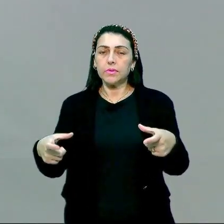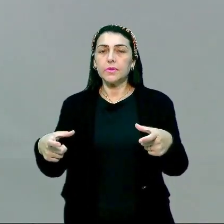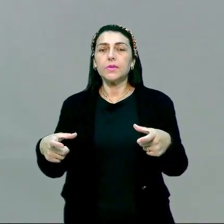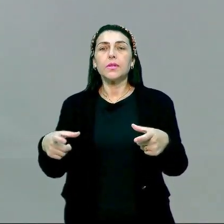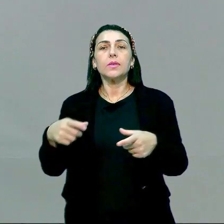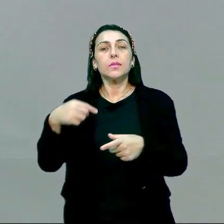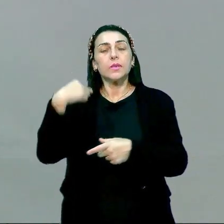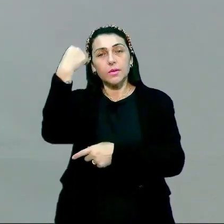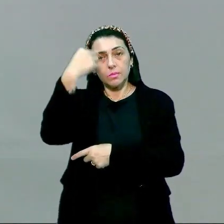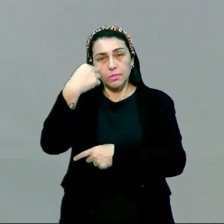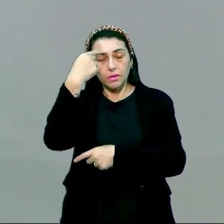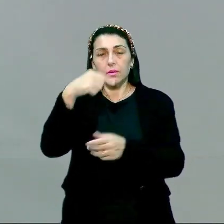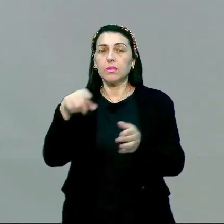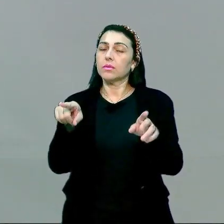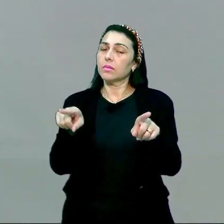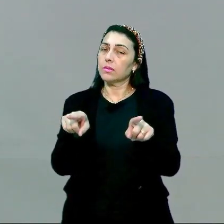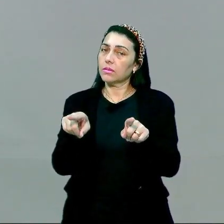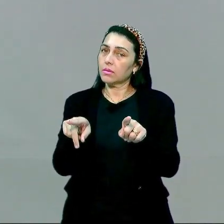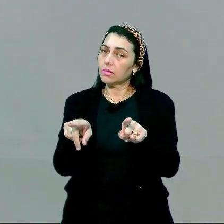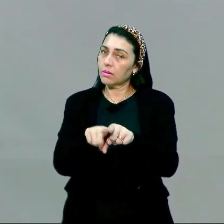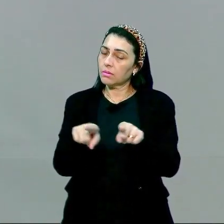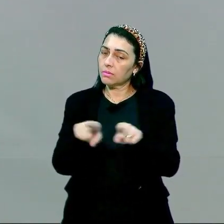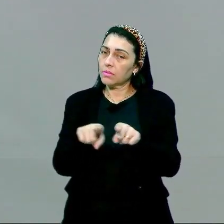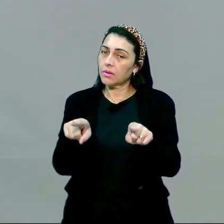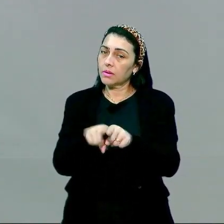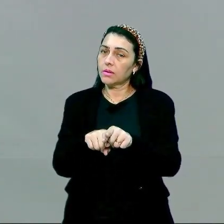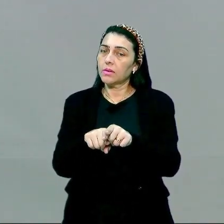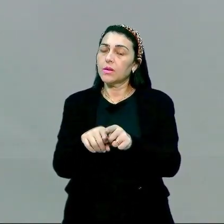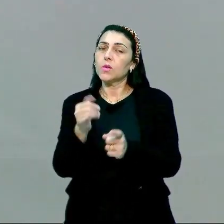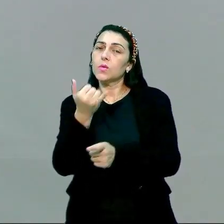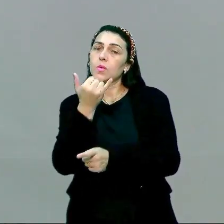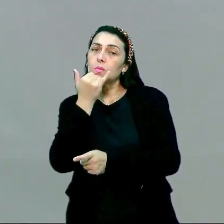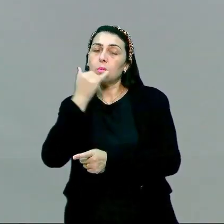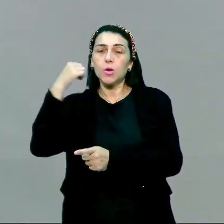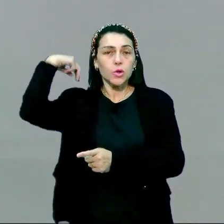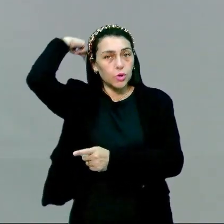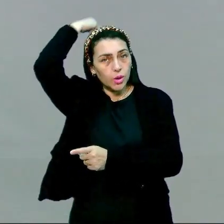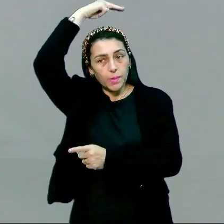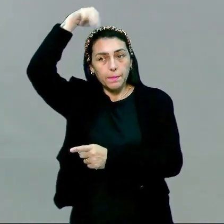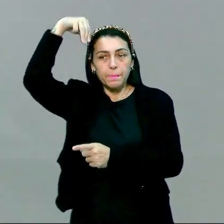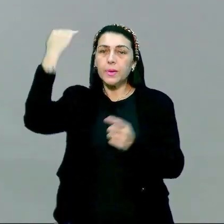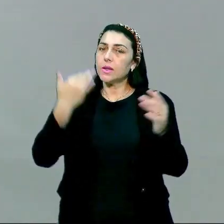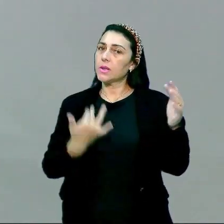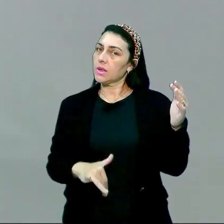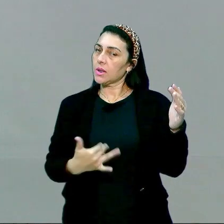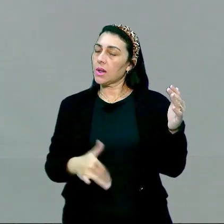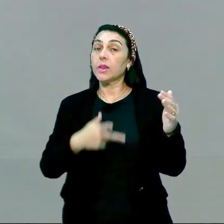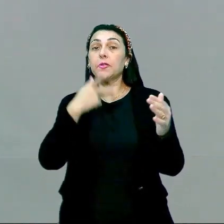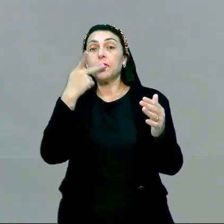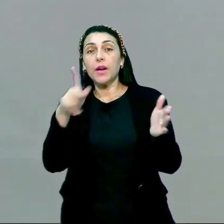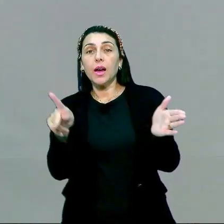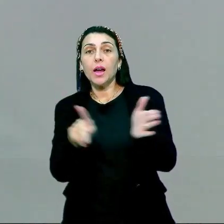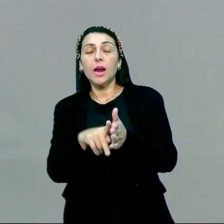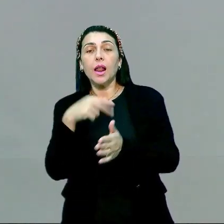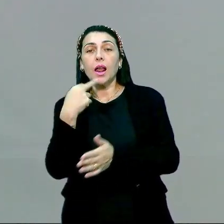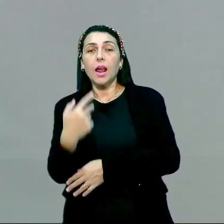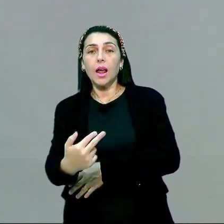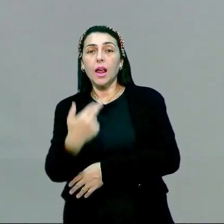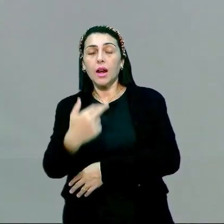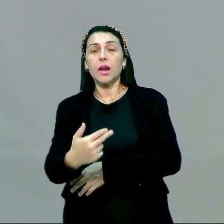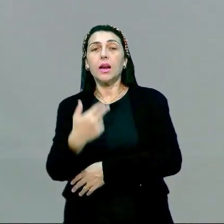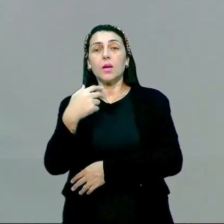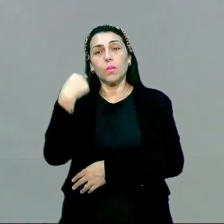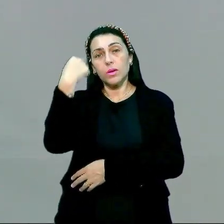espanhóis, né, principalmente vindo... espanhóis não, perdão, de mexicanos, tá, galera? Que falam em espanhol, tá? Então,